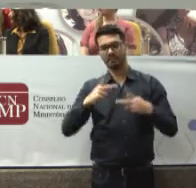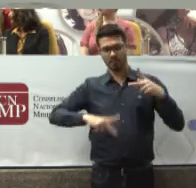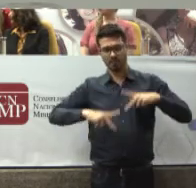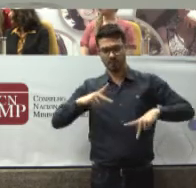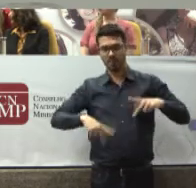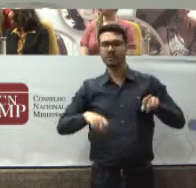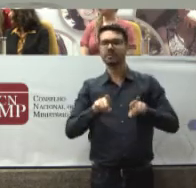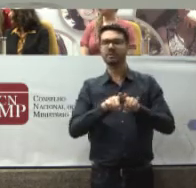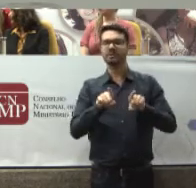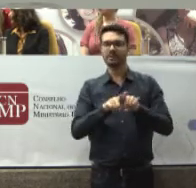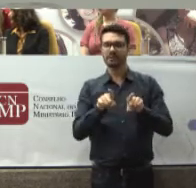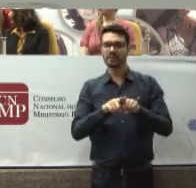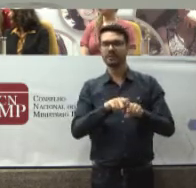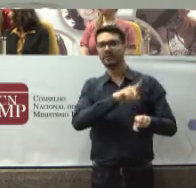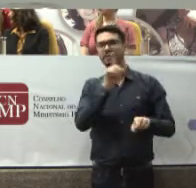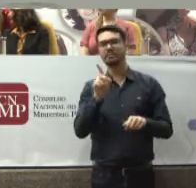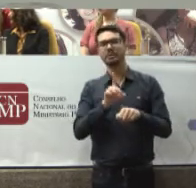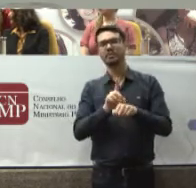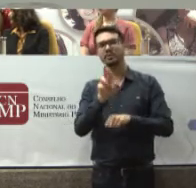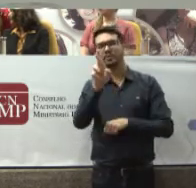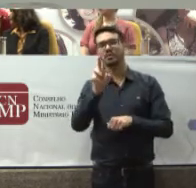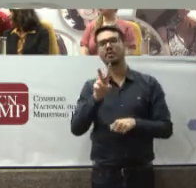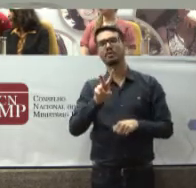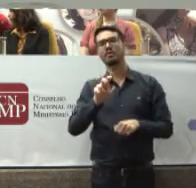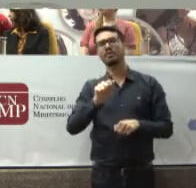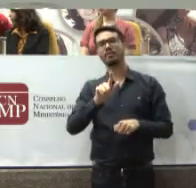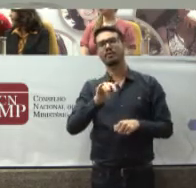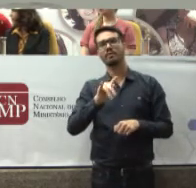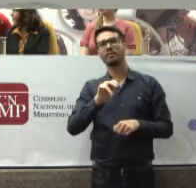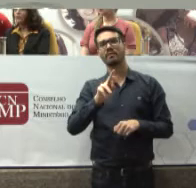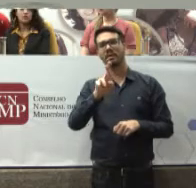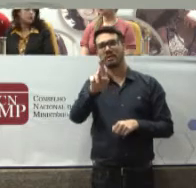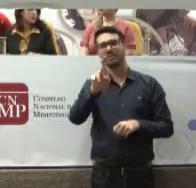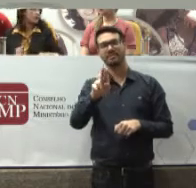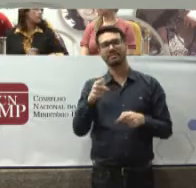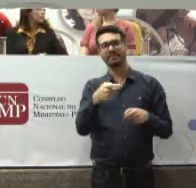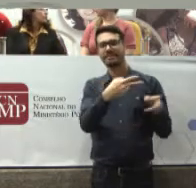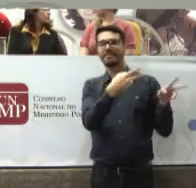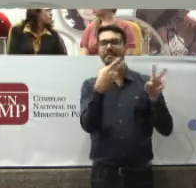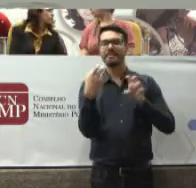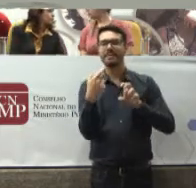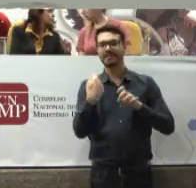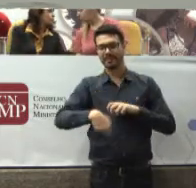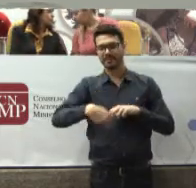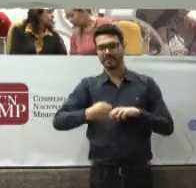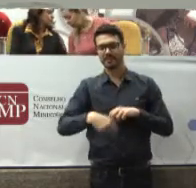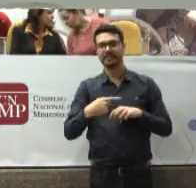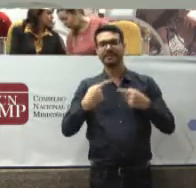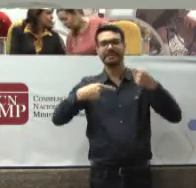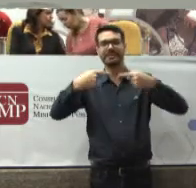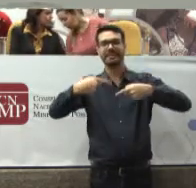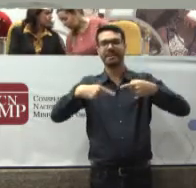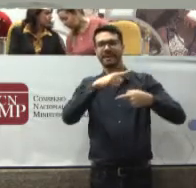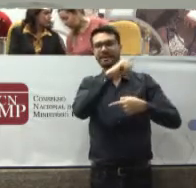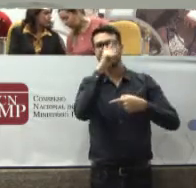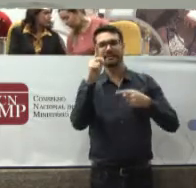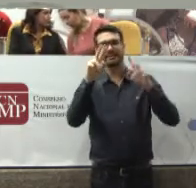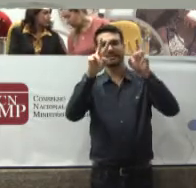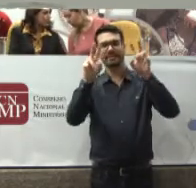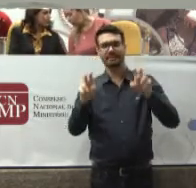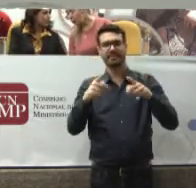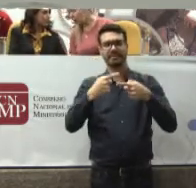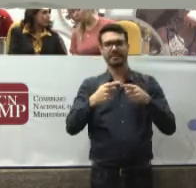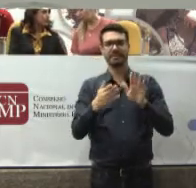do doutor Walter Schwenkner Que aqui o representa Porque percebeu a necessidade do debate sobre esse assunto